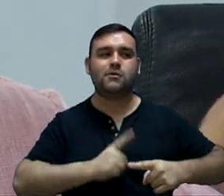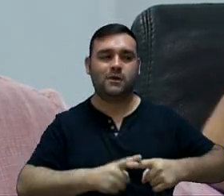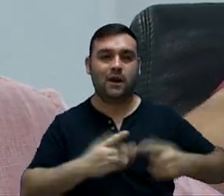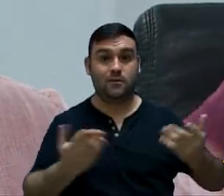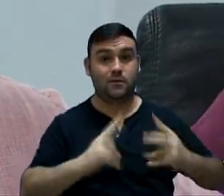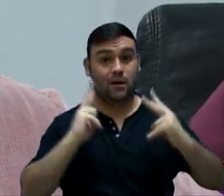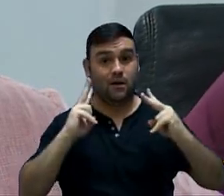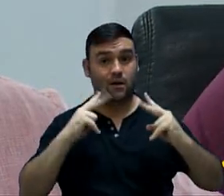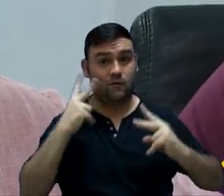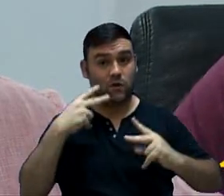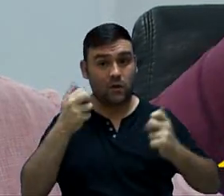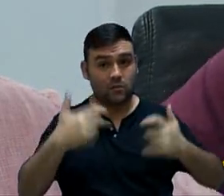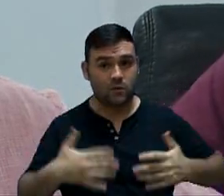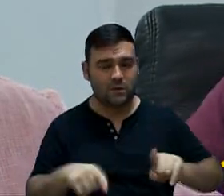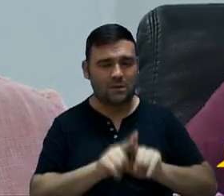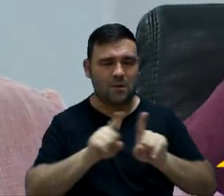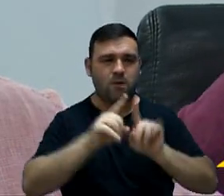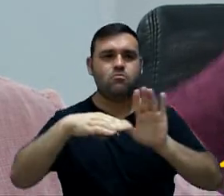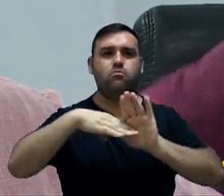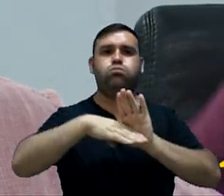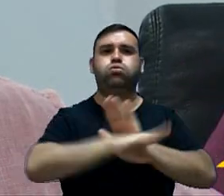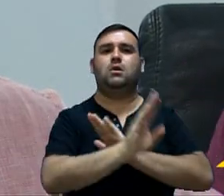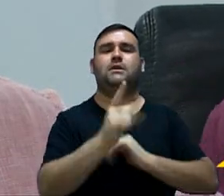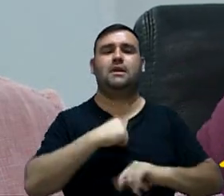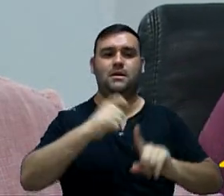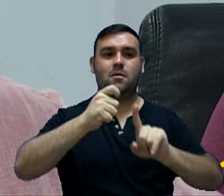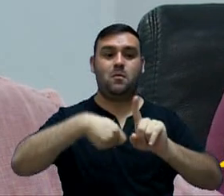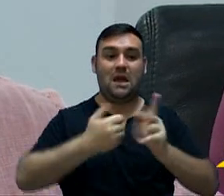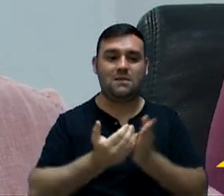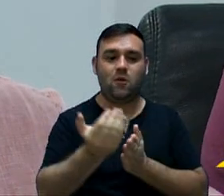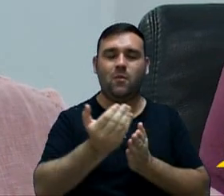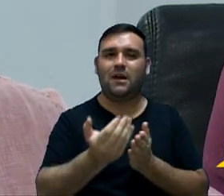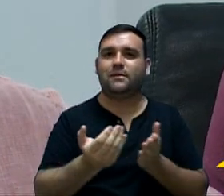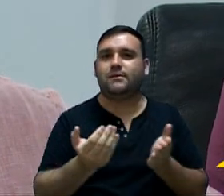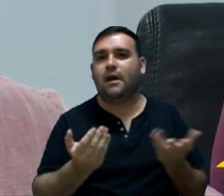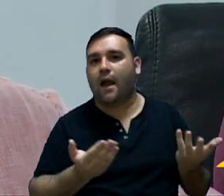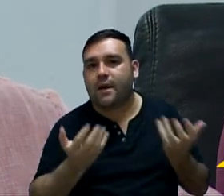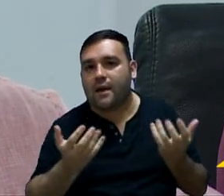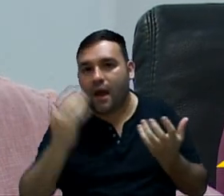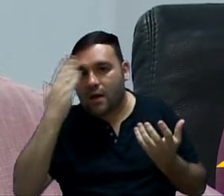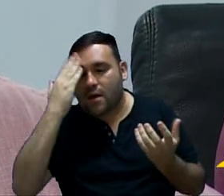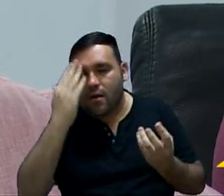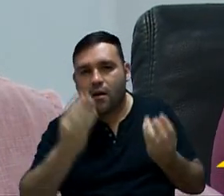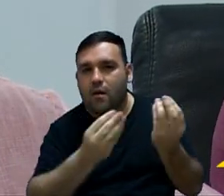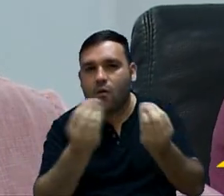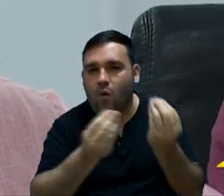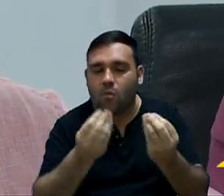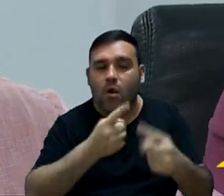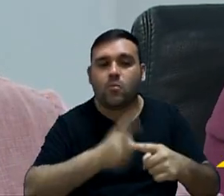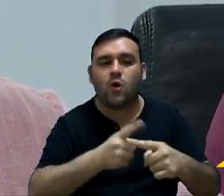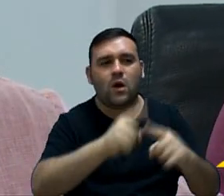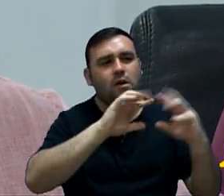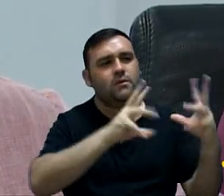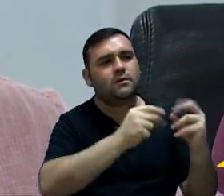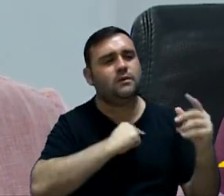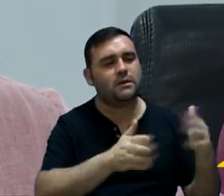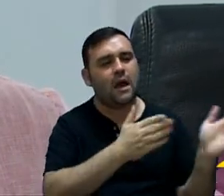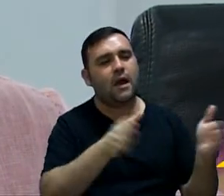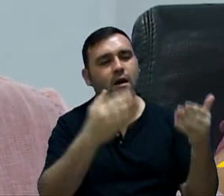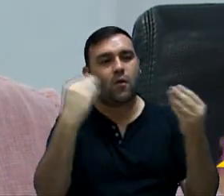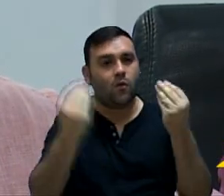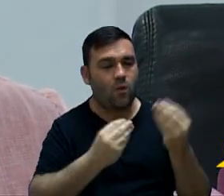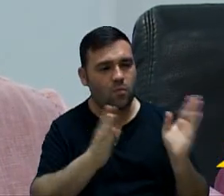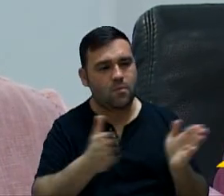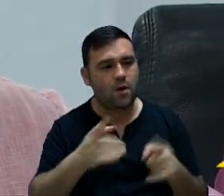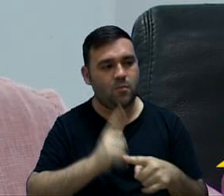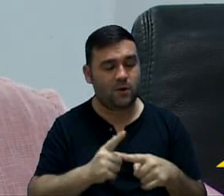como a vereadora disse, a queda no primeiro mês aqui. Eu queria entender o que está acontecendo para a gente acompanhar esse processo para